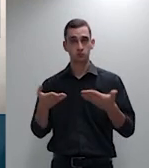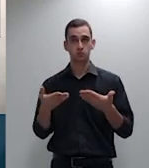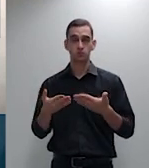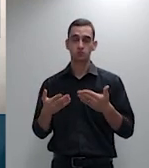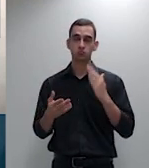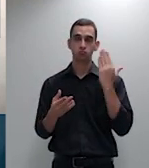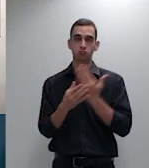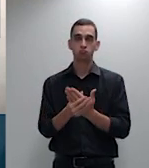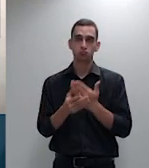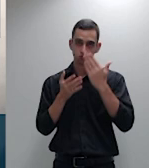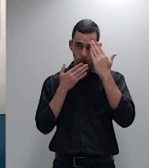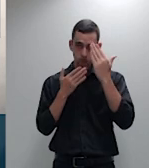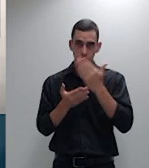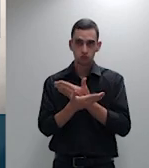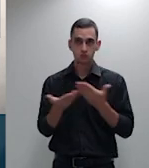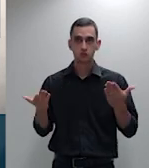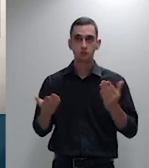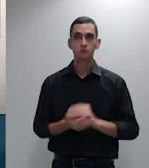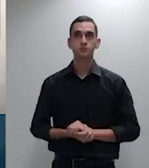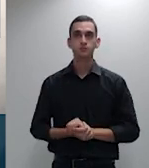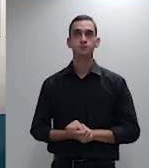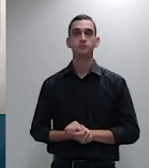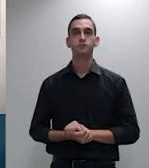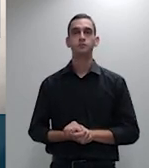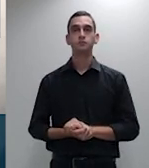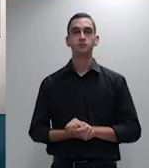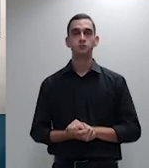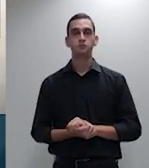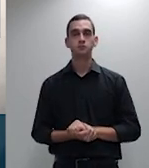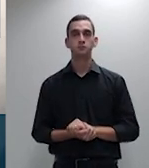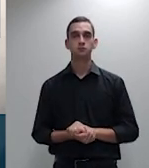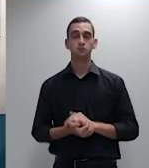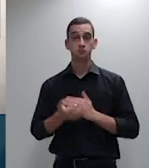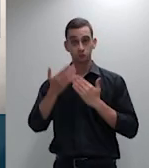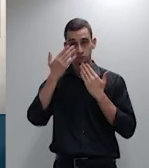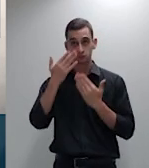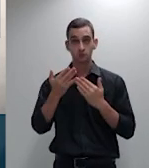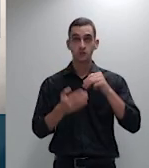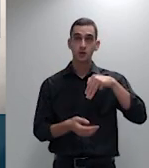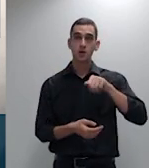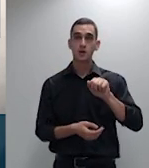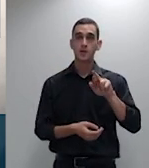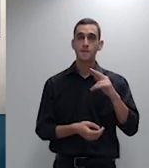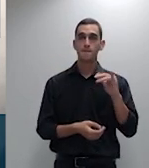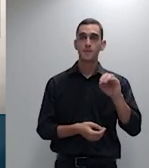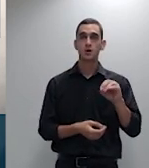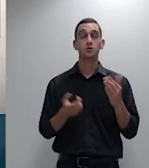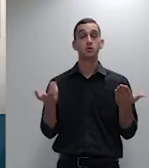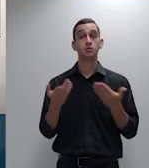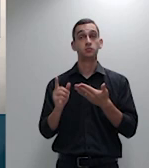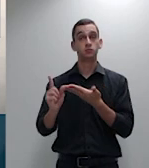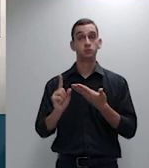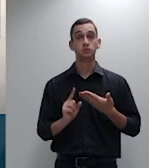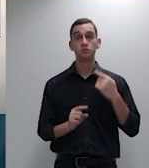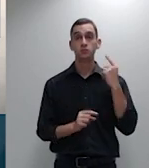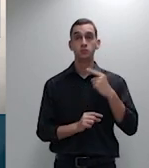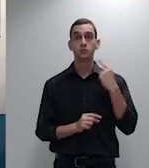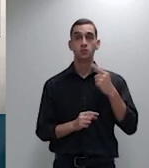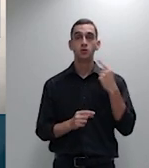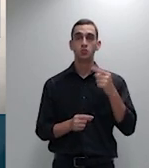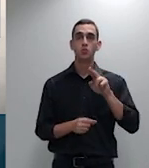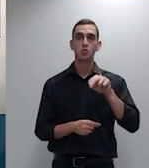muito obrigado doutor Márcio chamo agora a tribuna advogada da união doutora Adriana Cristina Duliuz